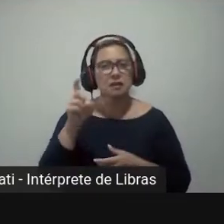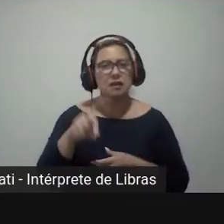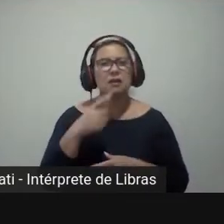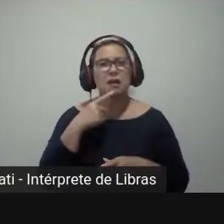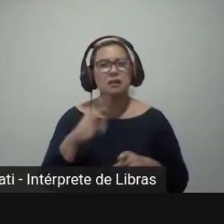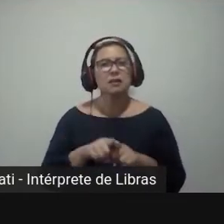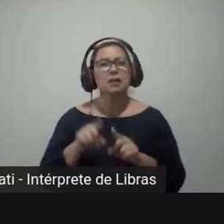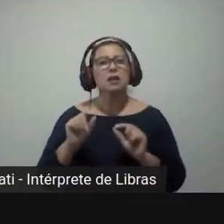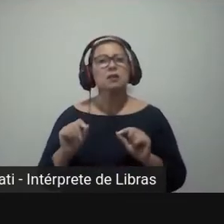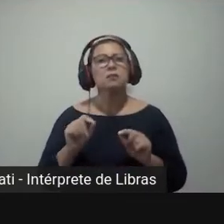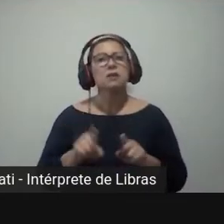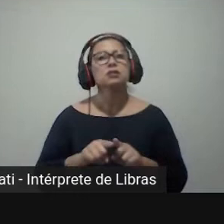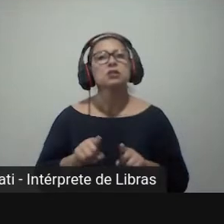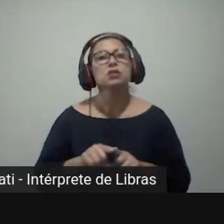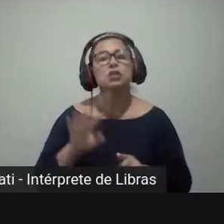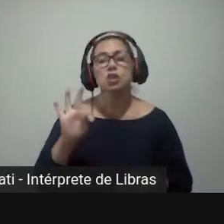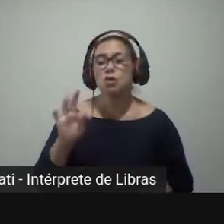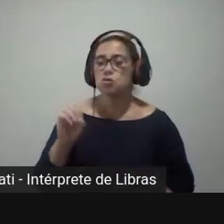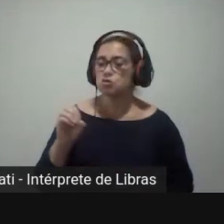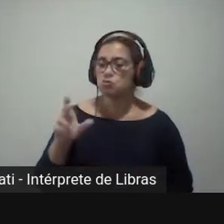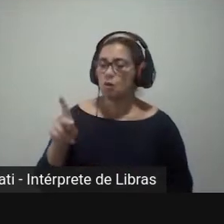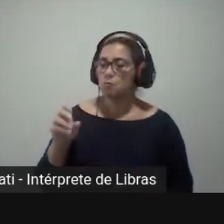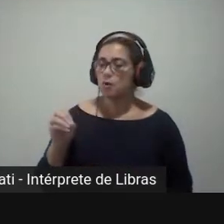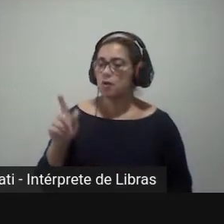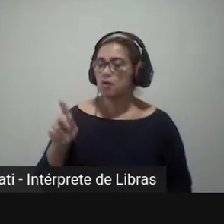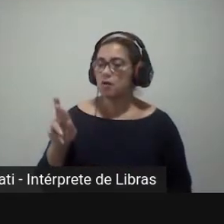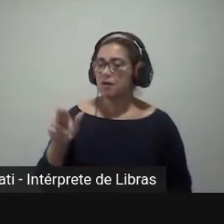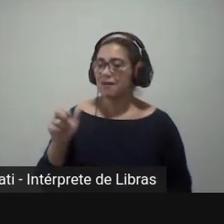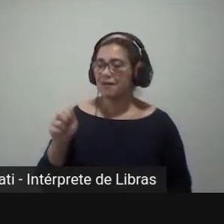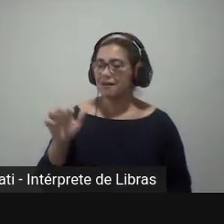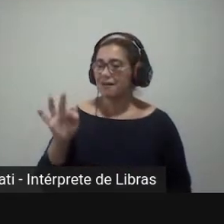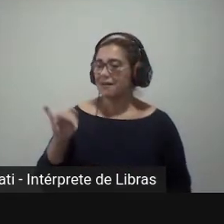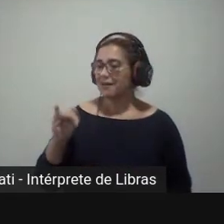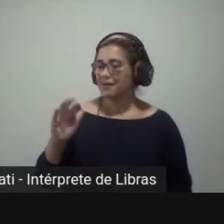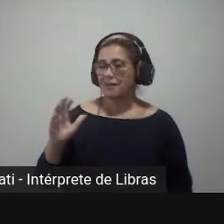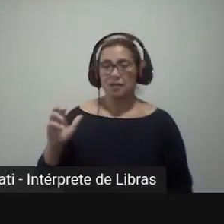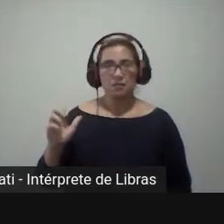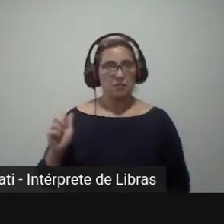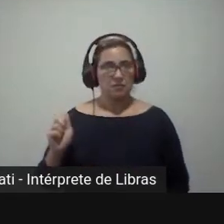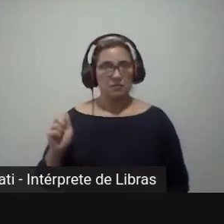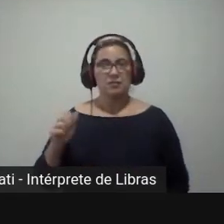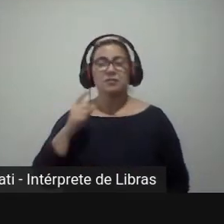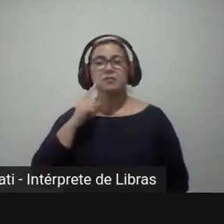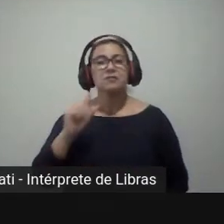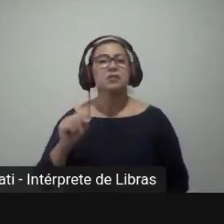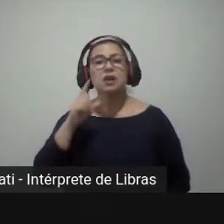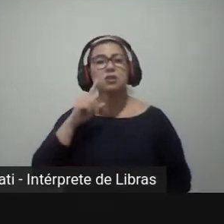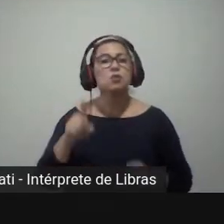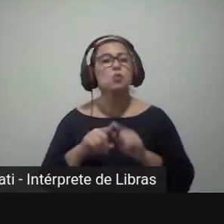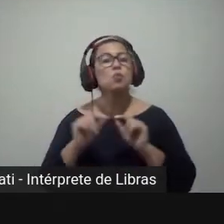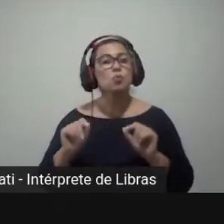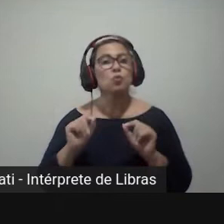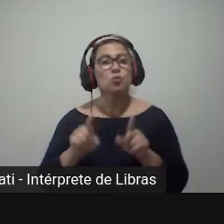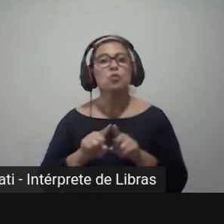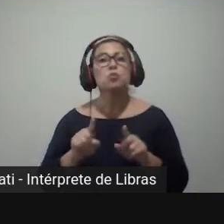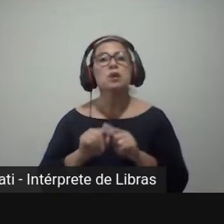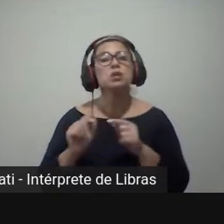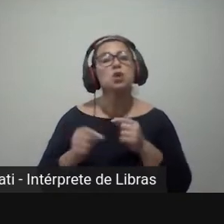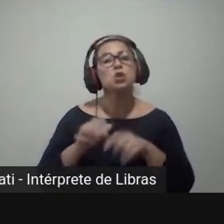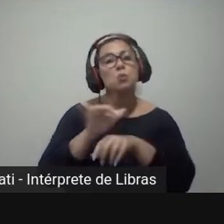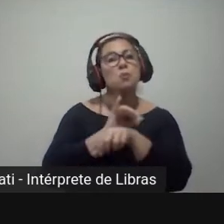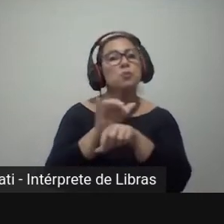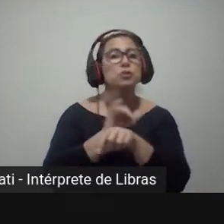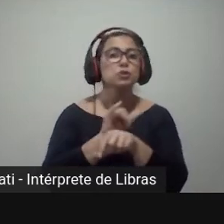topográfica? Eu, particularmente, defendo que o que hoje é chamado de ferramenta,